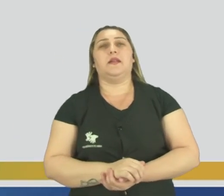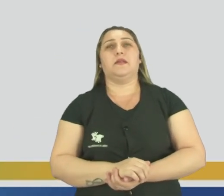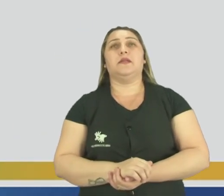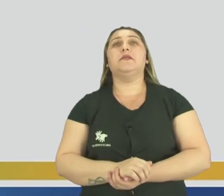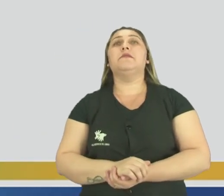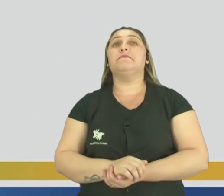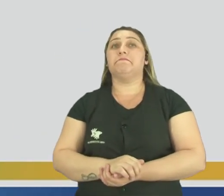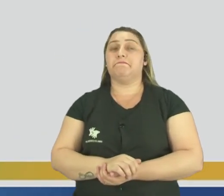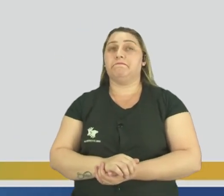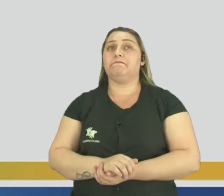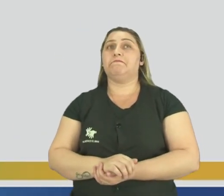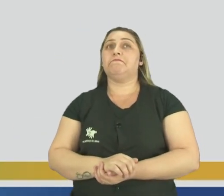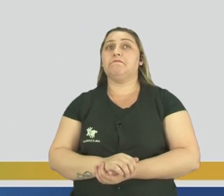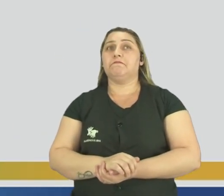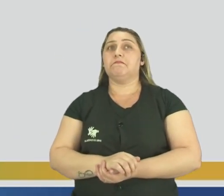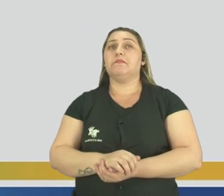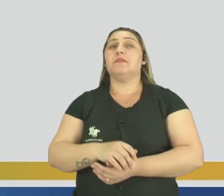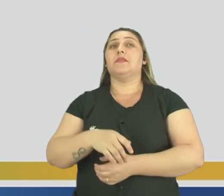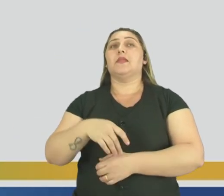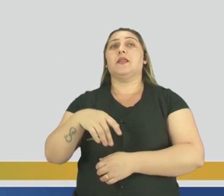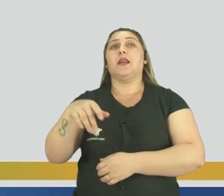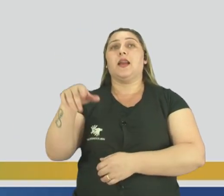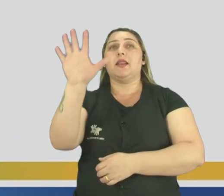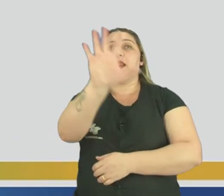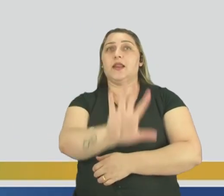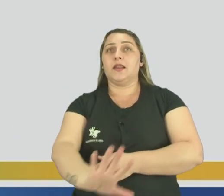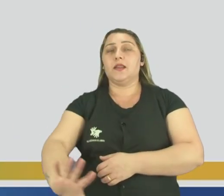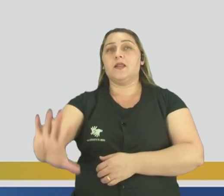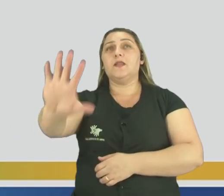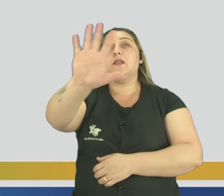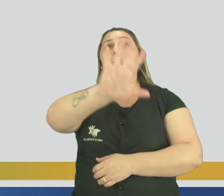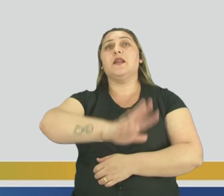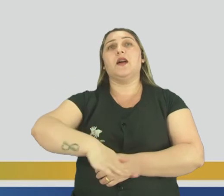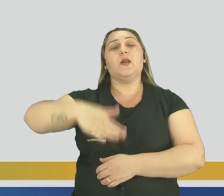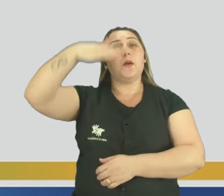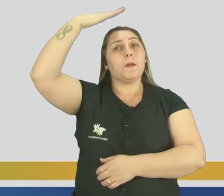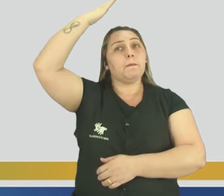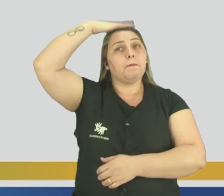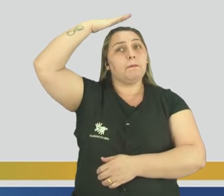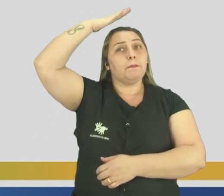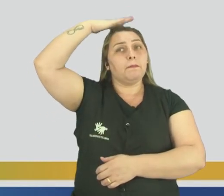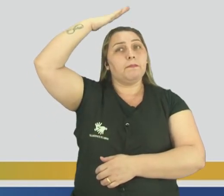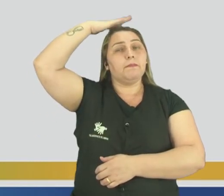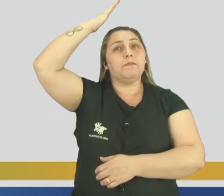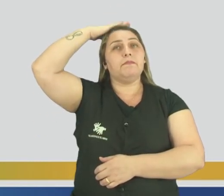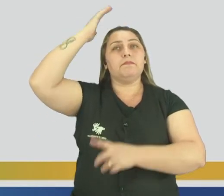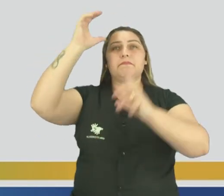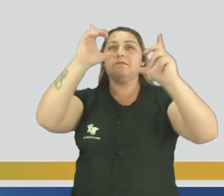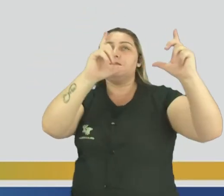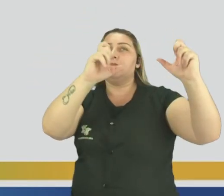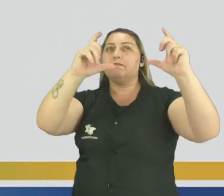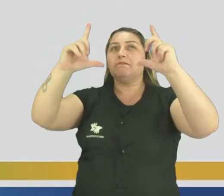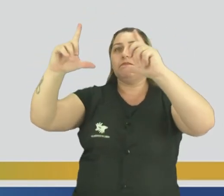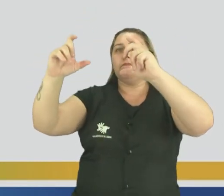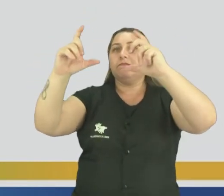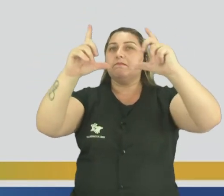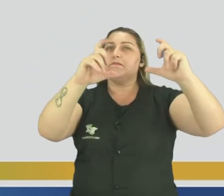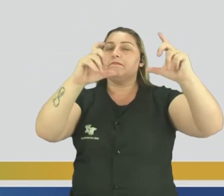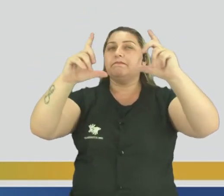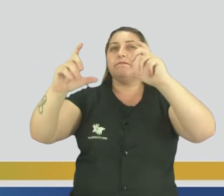Parque Nacional do Iguaçu, no Paraná. Olha que vista lindo, Um lugar desse, você tira a fose e tudo mais.